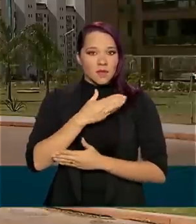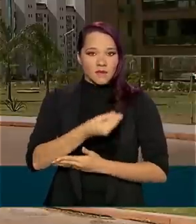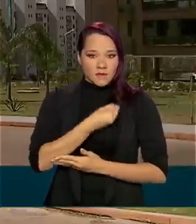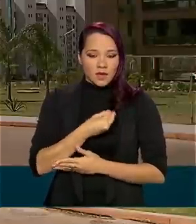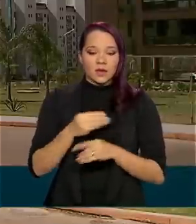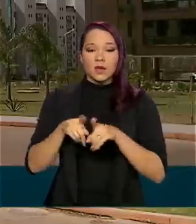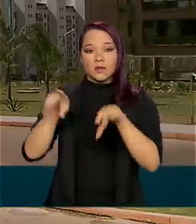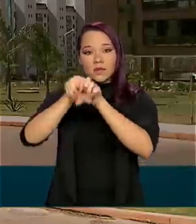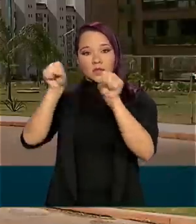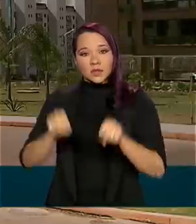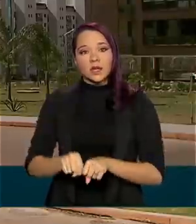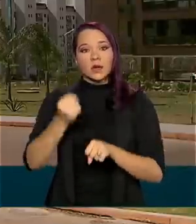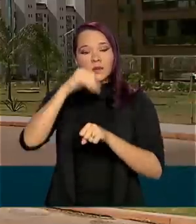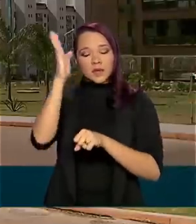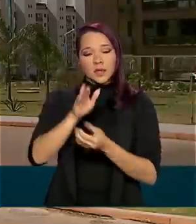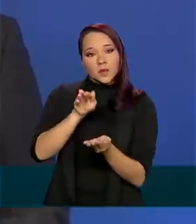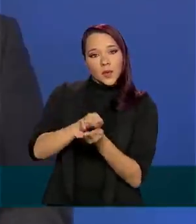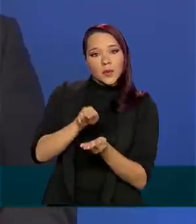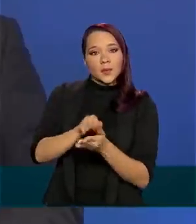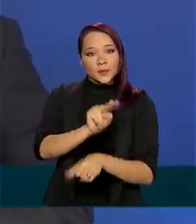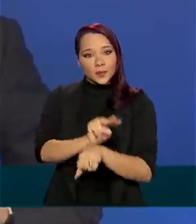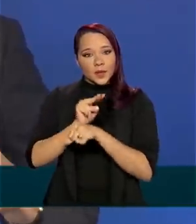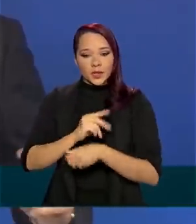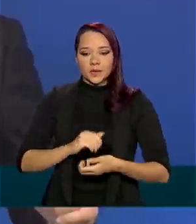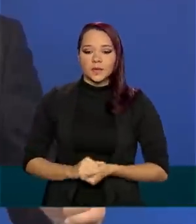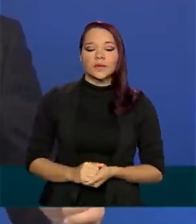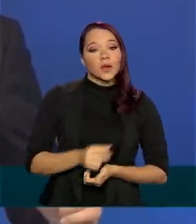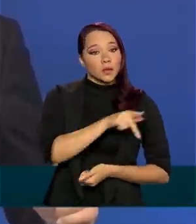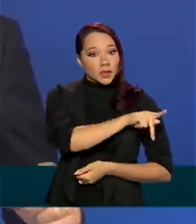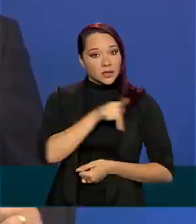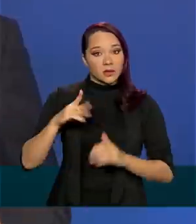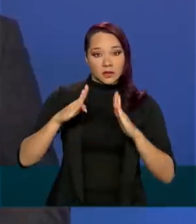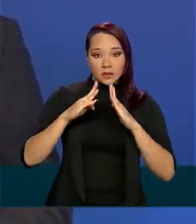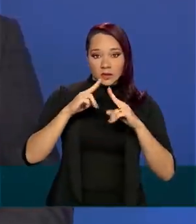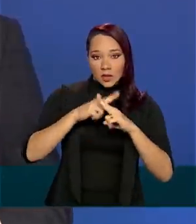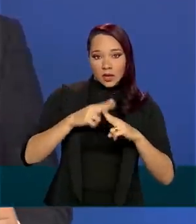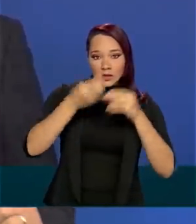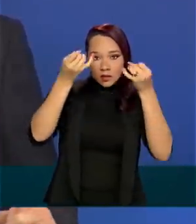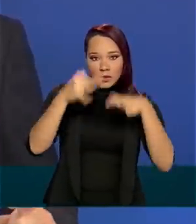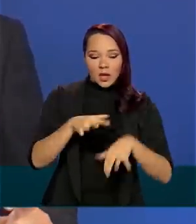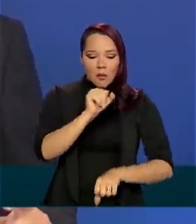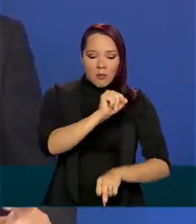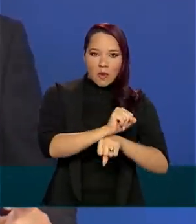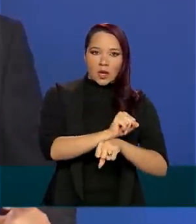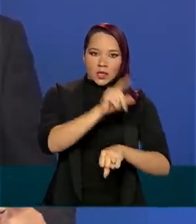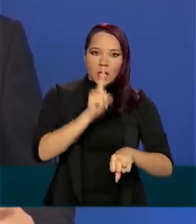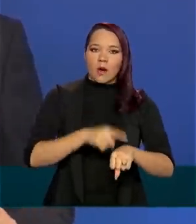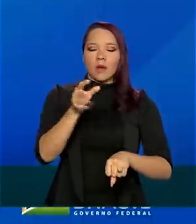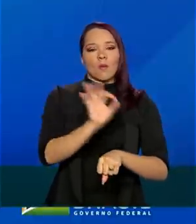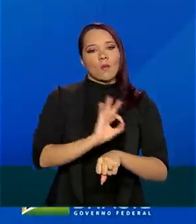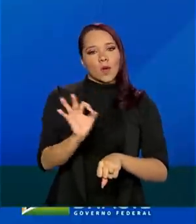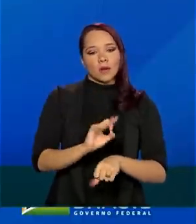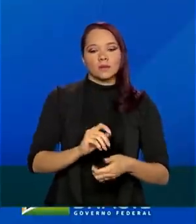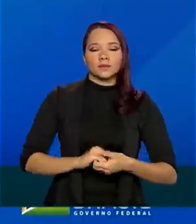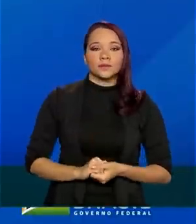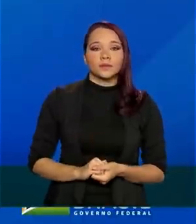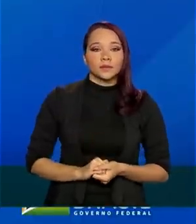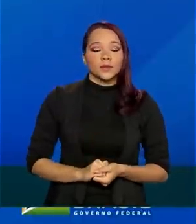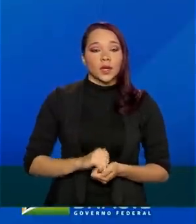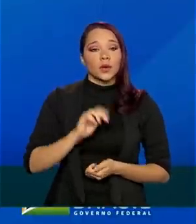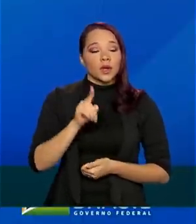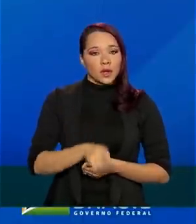Sistema Brasileiro de Poupança e Empréstimo. O presidente da Caixa explica que a suspensão não é automática. Tem uma